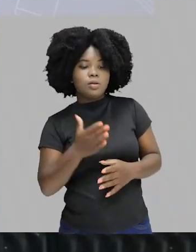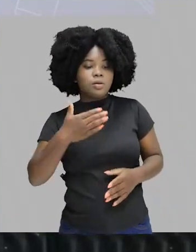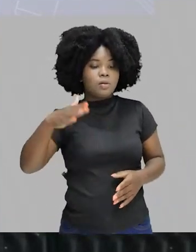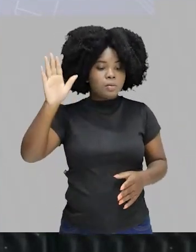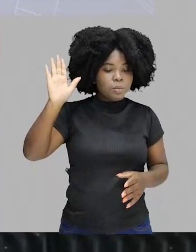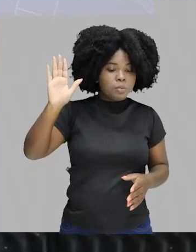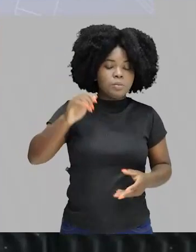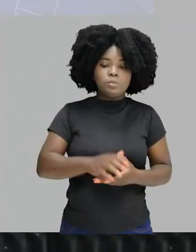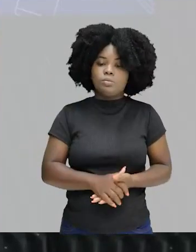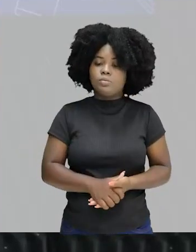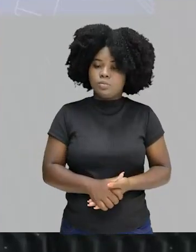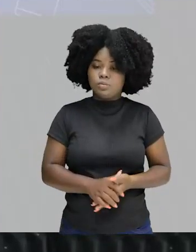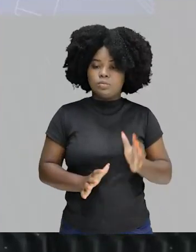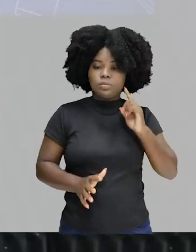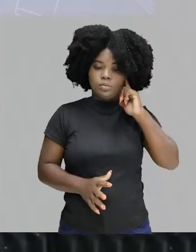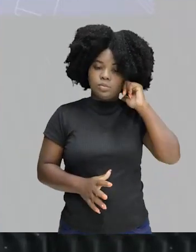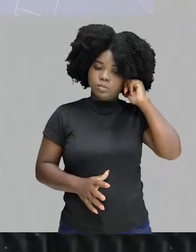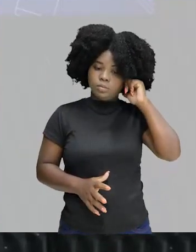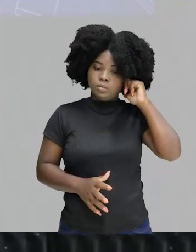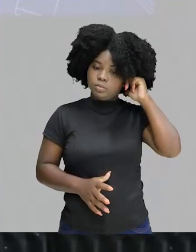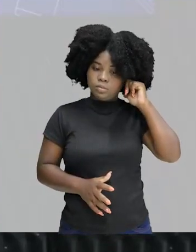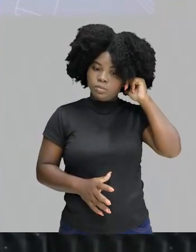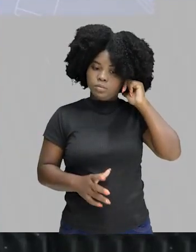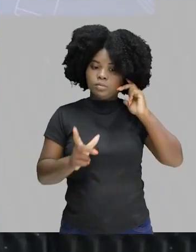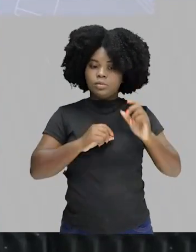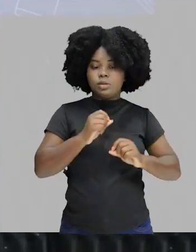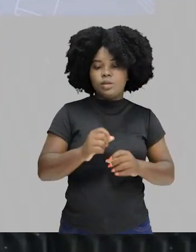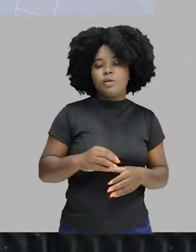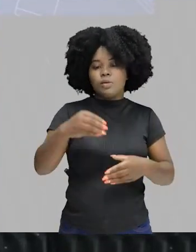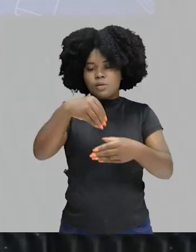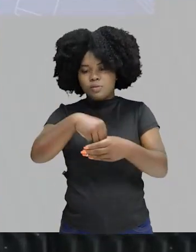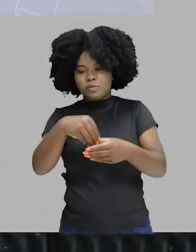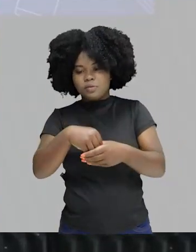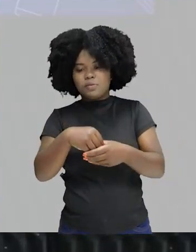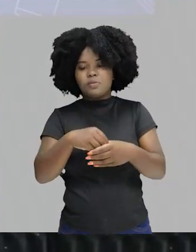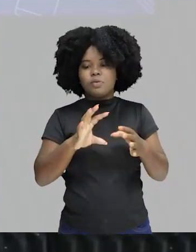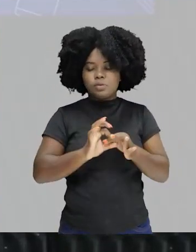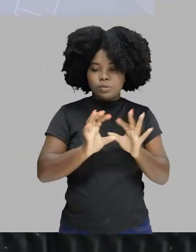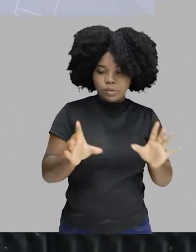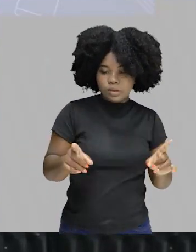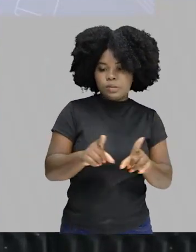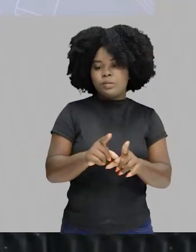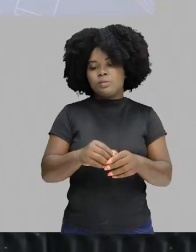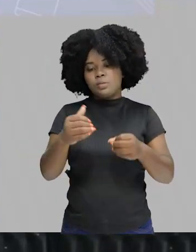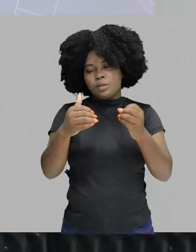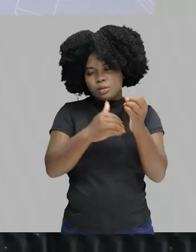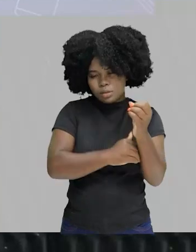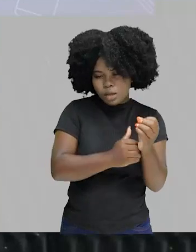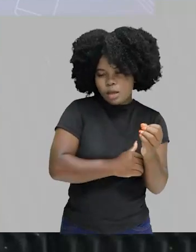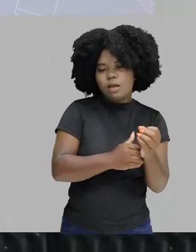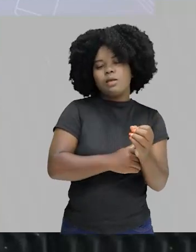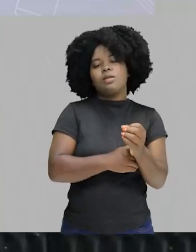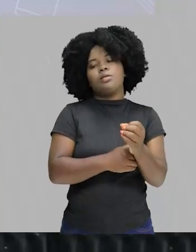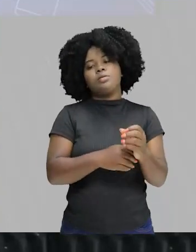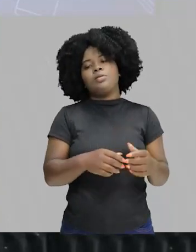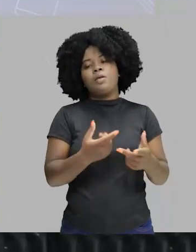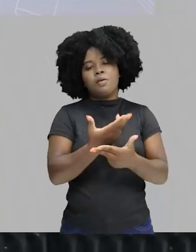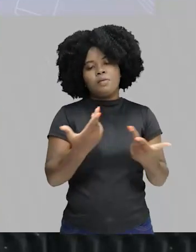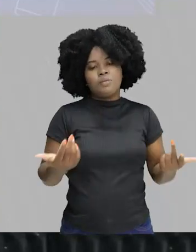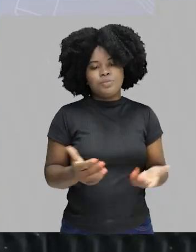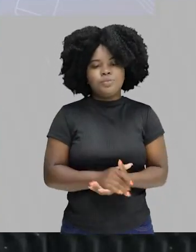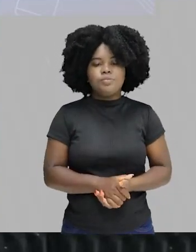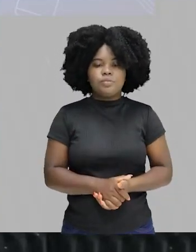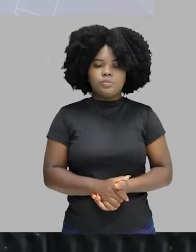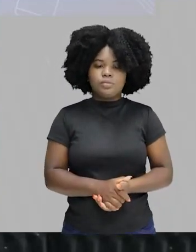sem estes elementos que são voto universal, voto secreto, autonomia política, pluripartizalismo,